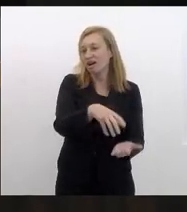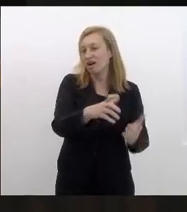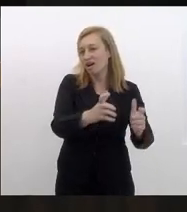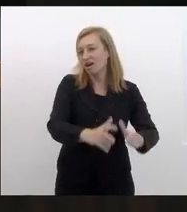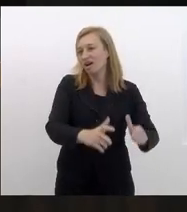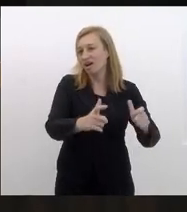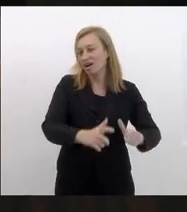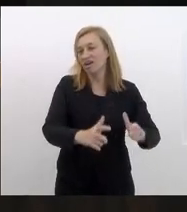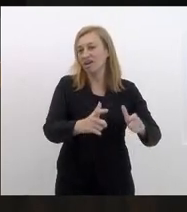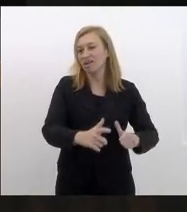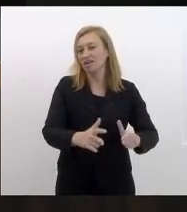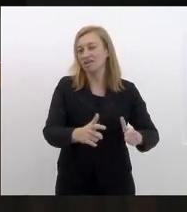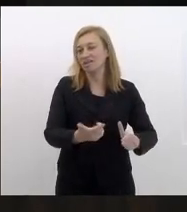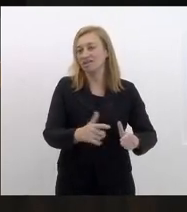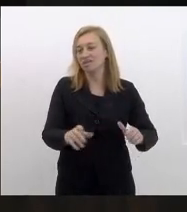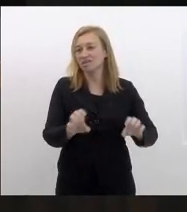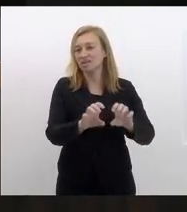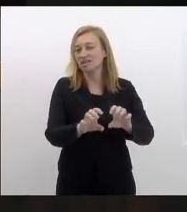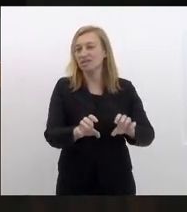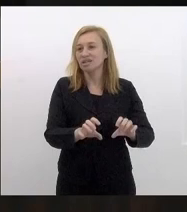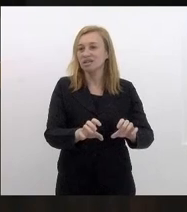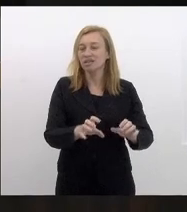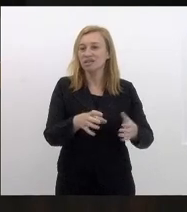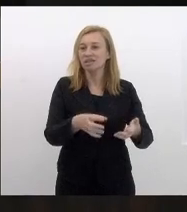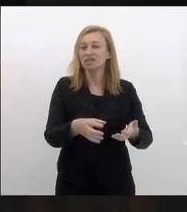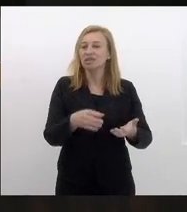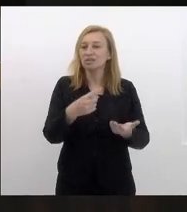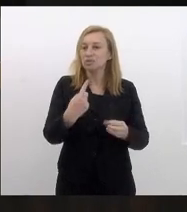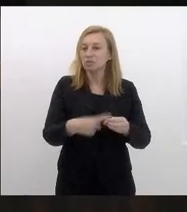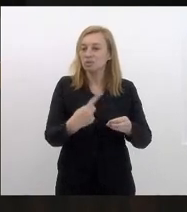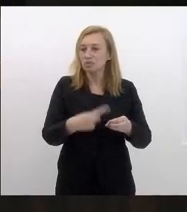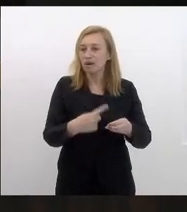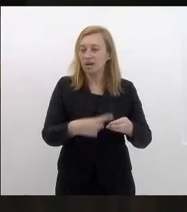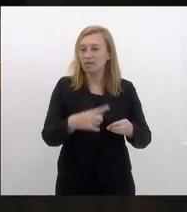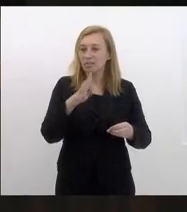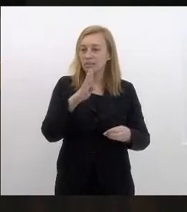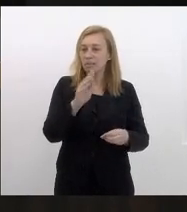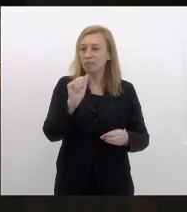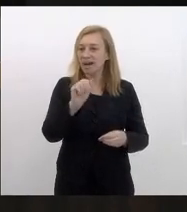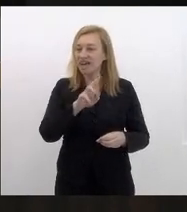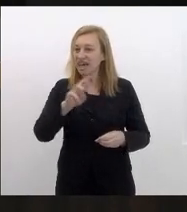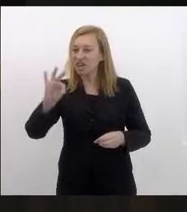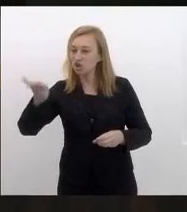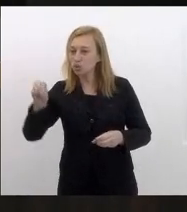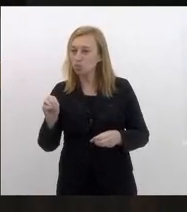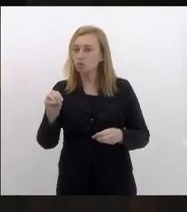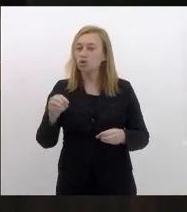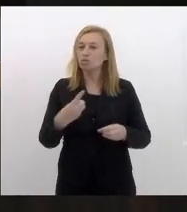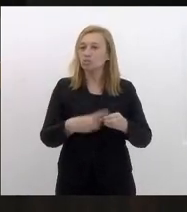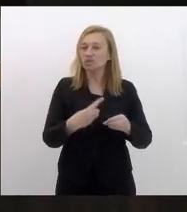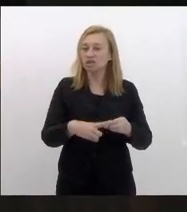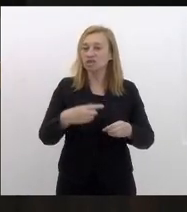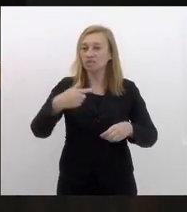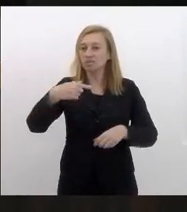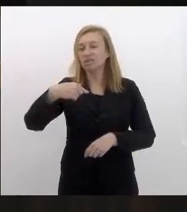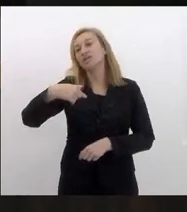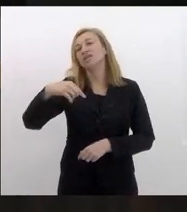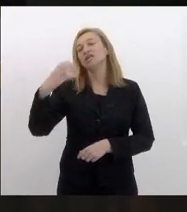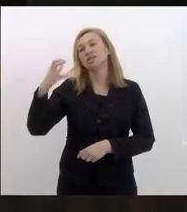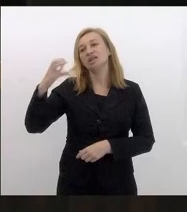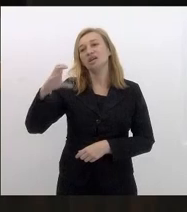colégio Pedro II no bairro do Barreto no município de Niterói do Rio de Janeiro pendente de parecer das comissões de indicação